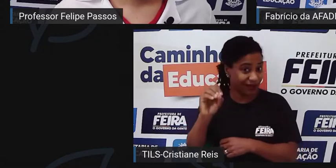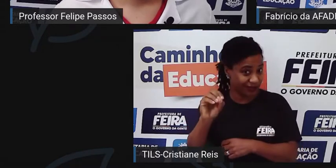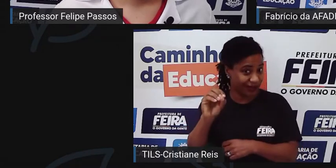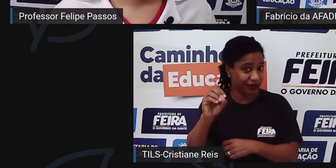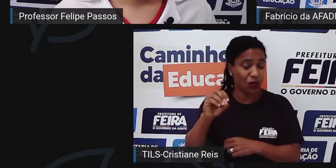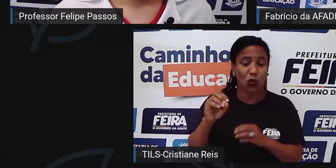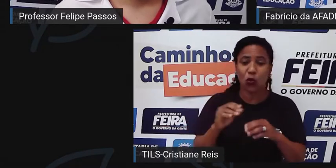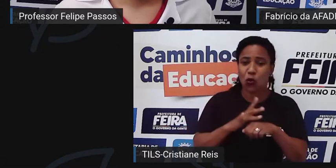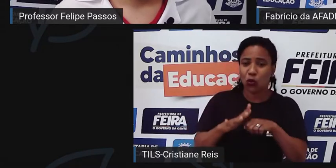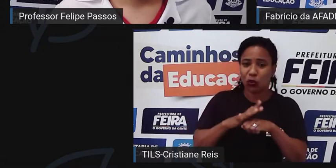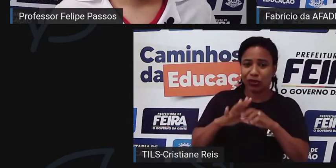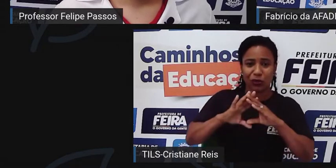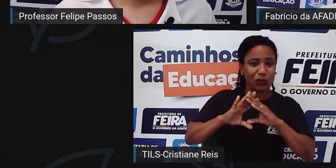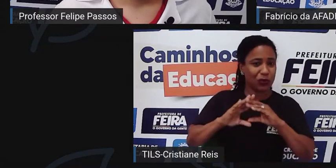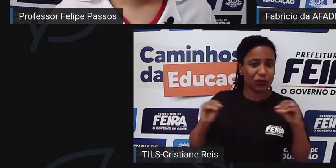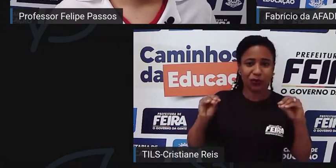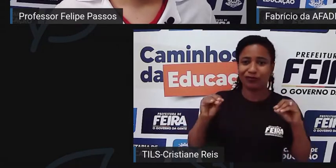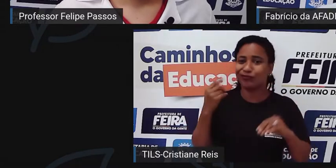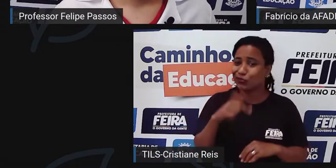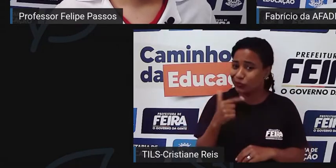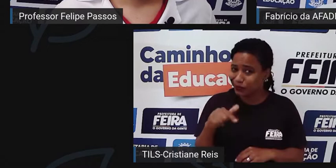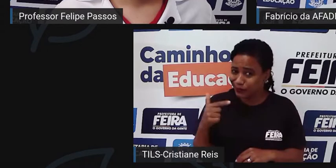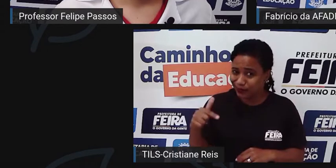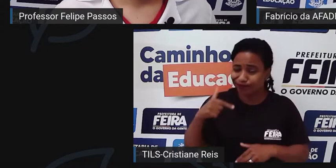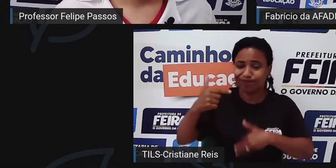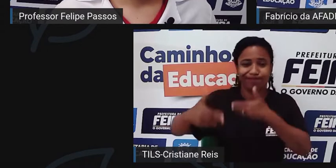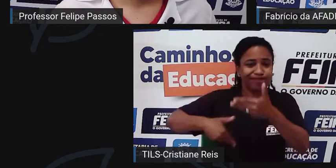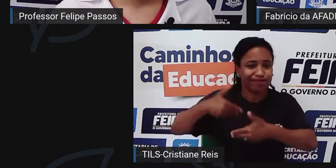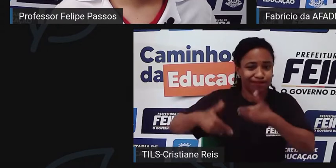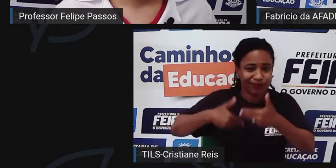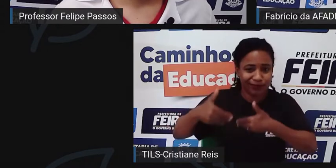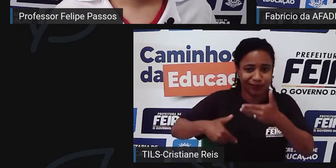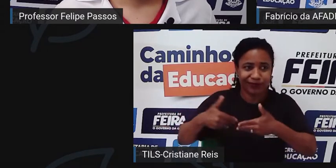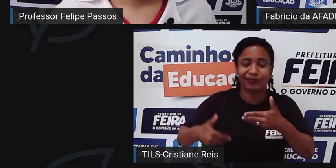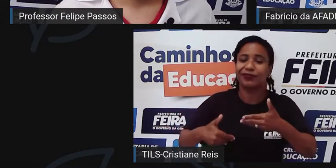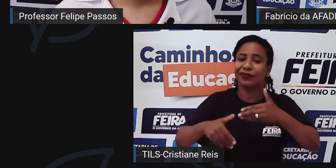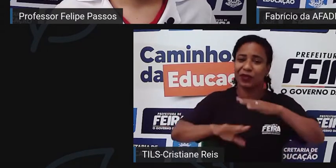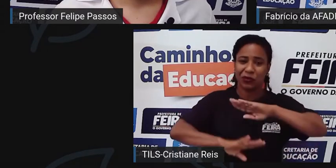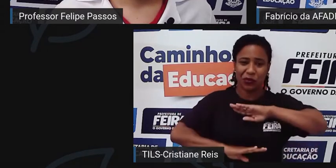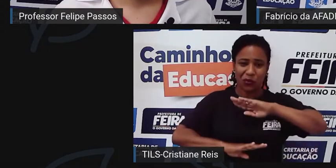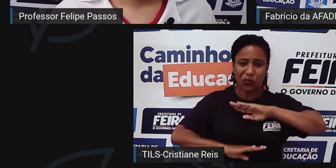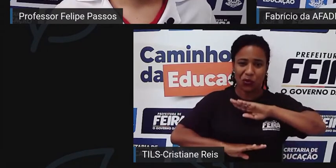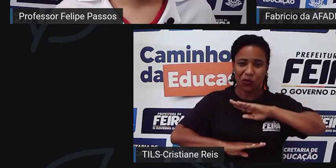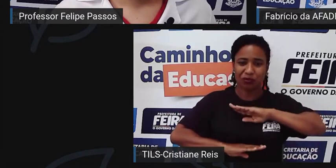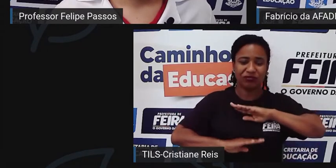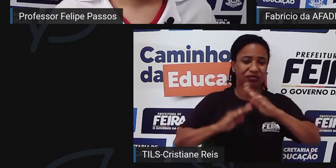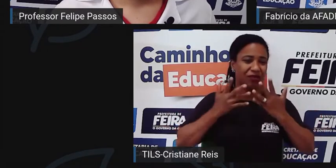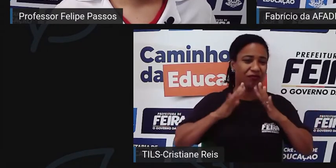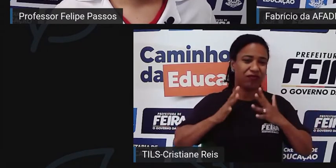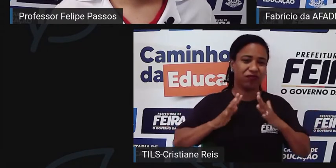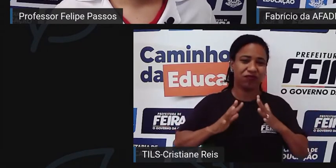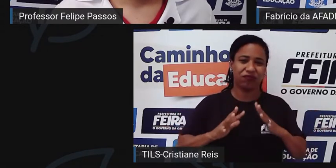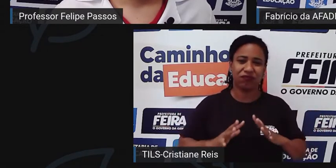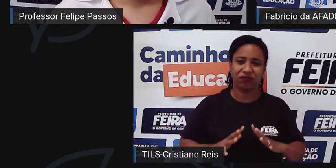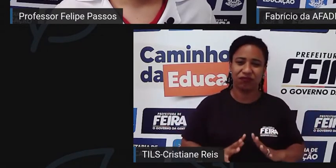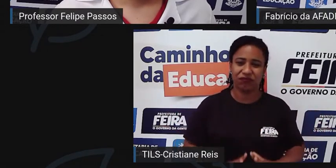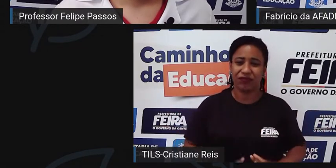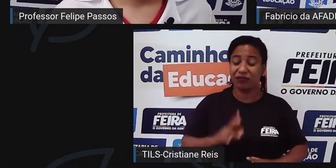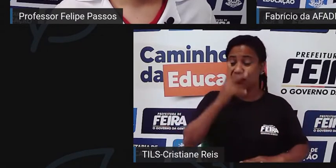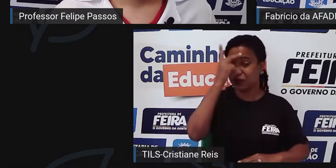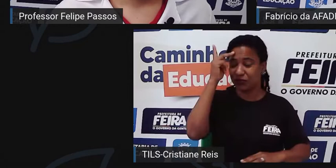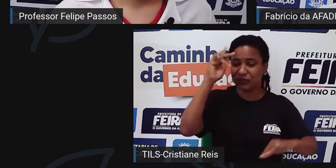É uma doença que leva muitas dificuldades para as pessoas que tem,